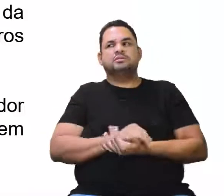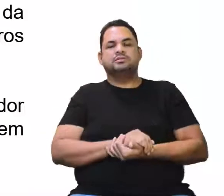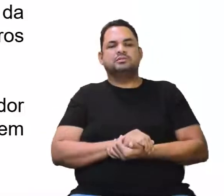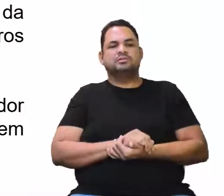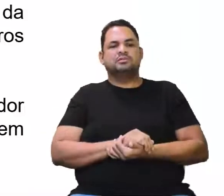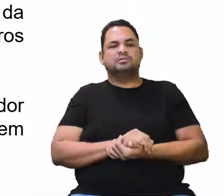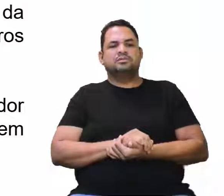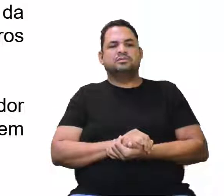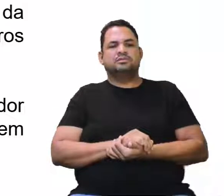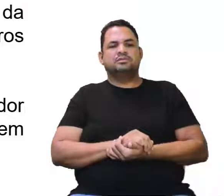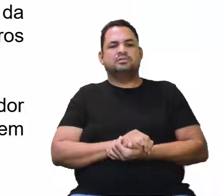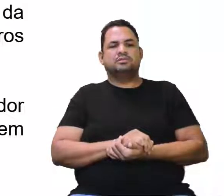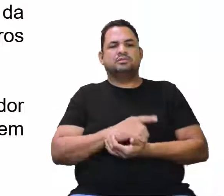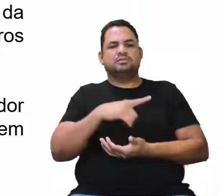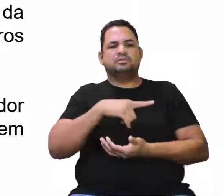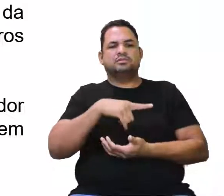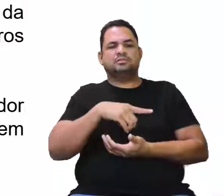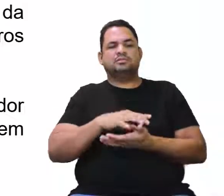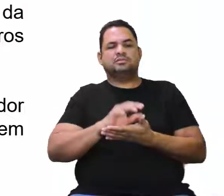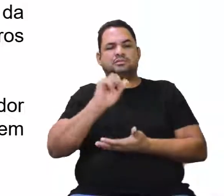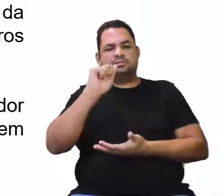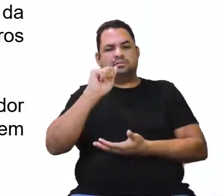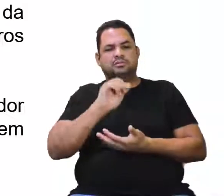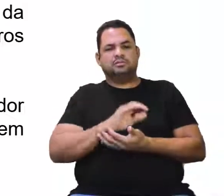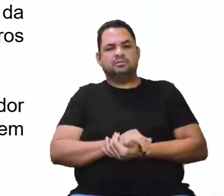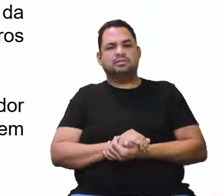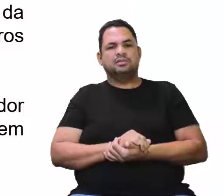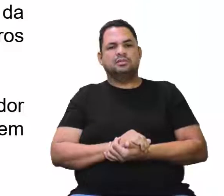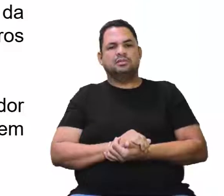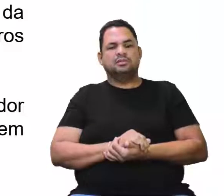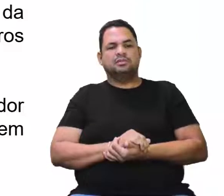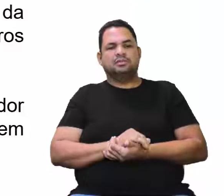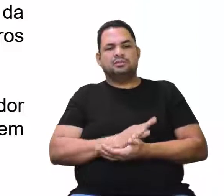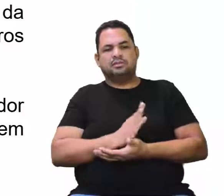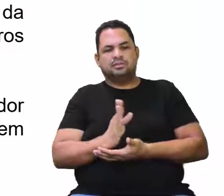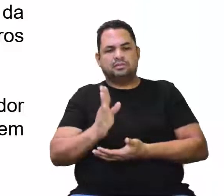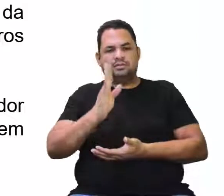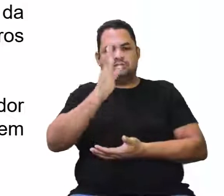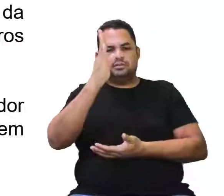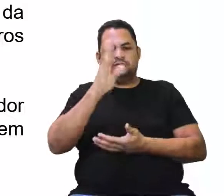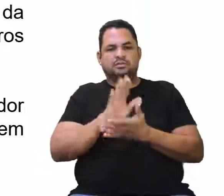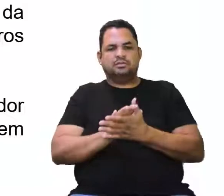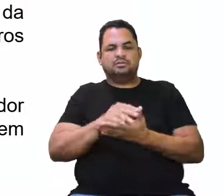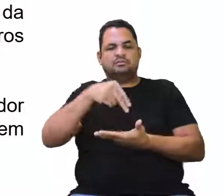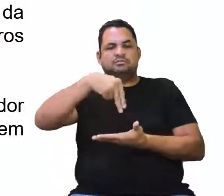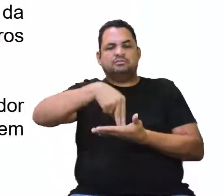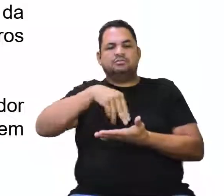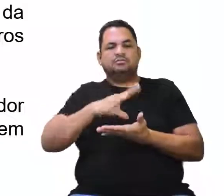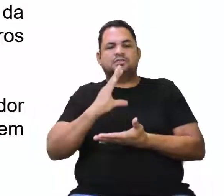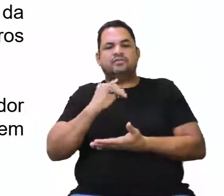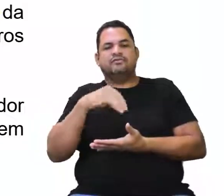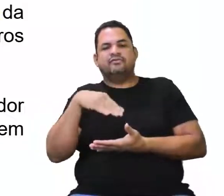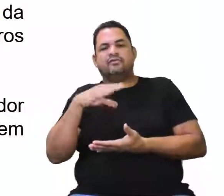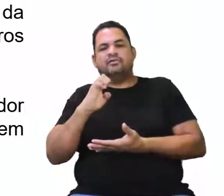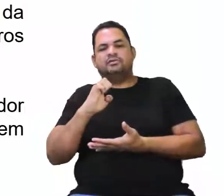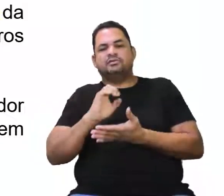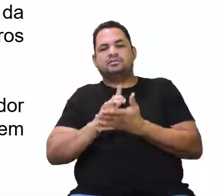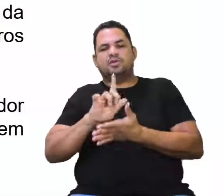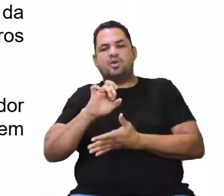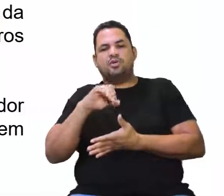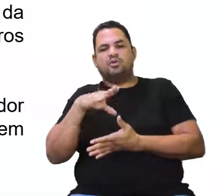que... Então, nós temos aí a letra A, né, prof, que diz o seguinte. Os desvios posturais, cifose,